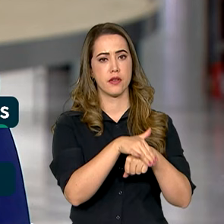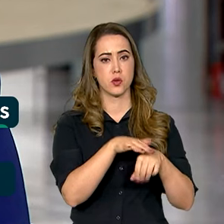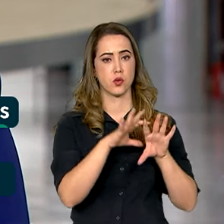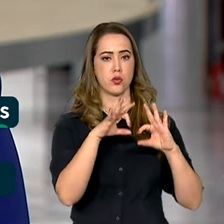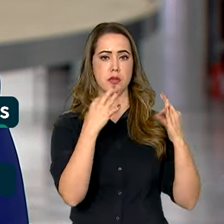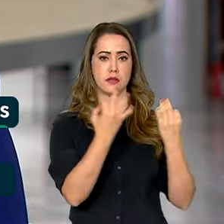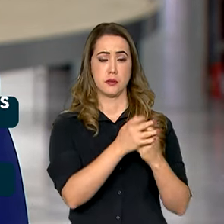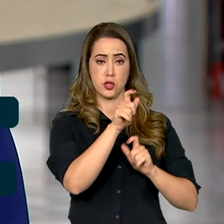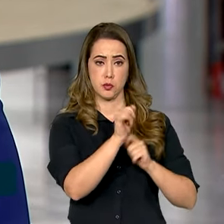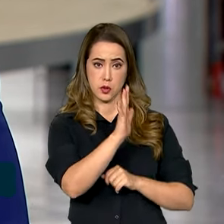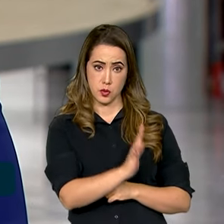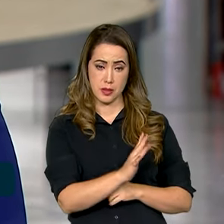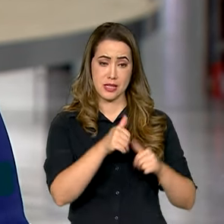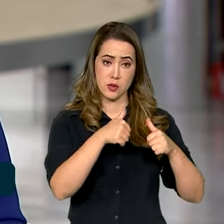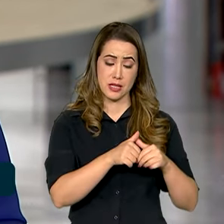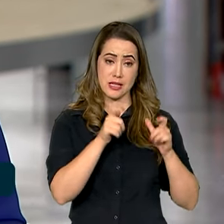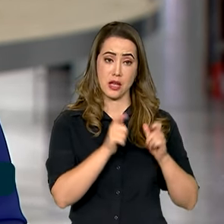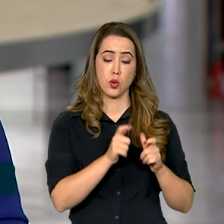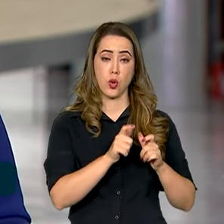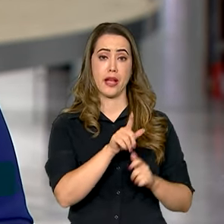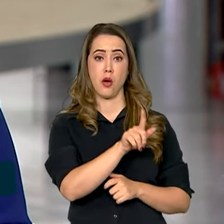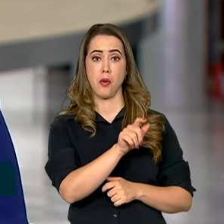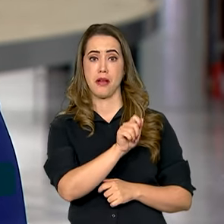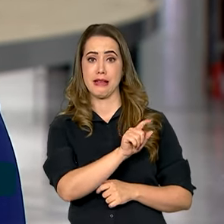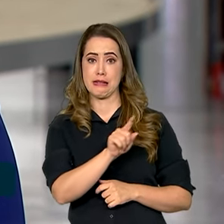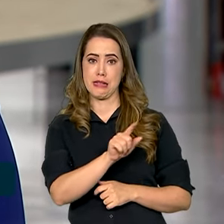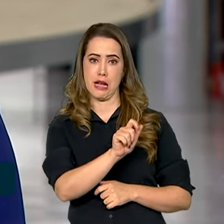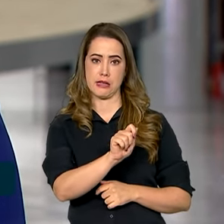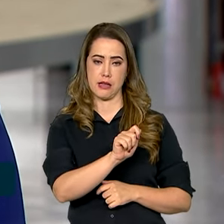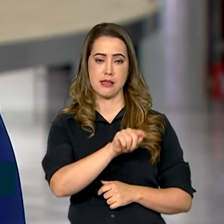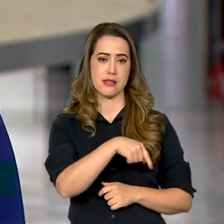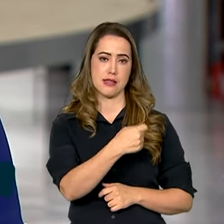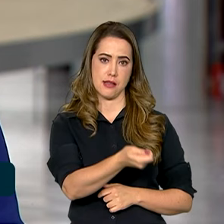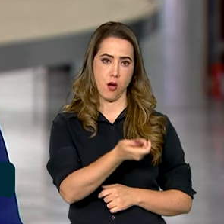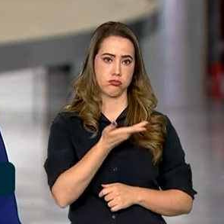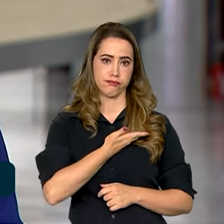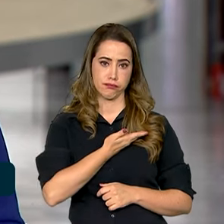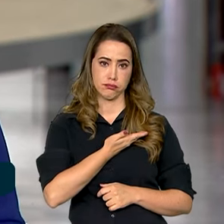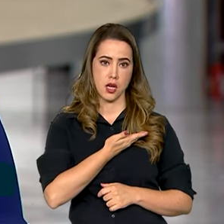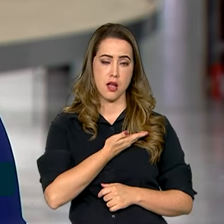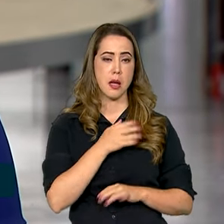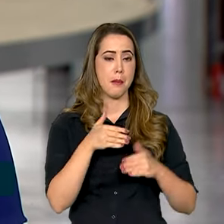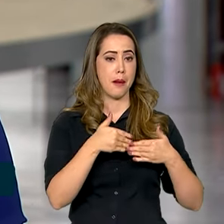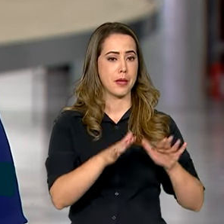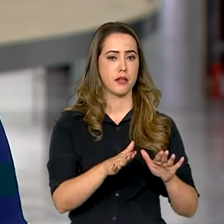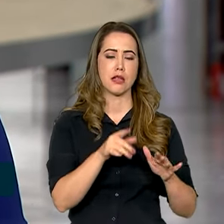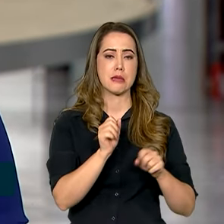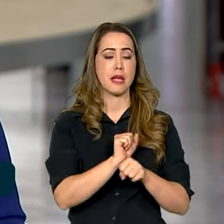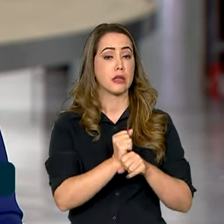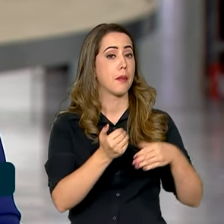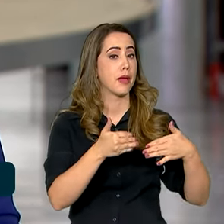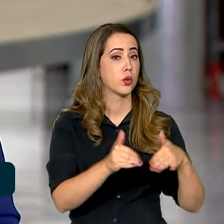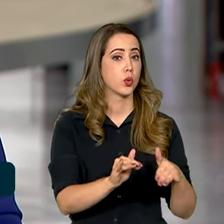com uma família de brasileiros que está na faixa de Gaza, aguardando a abertura da fronteira com o Egito para serem repatriados.